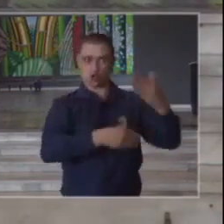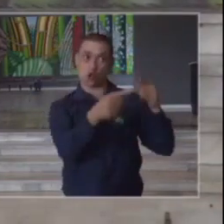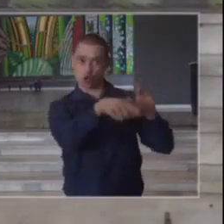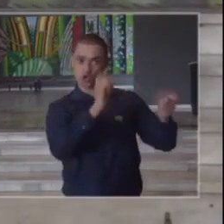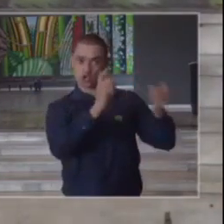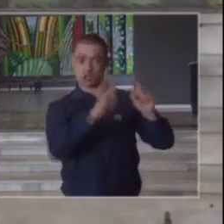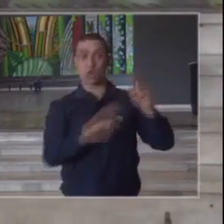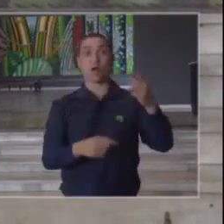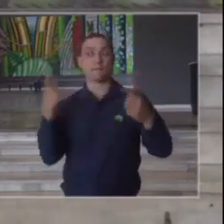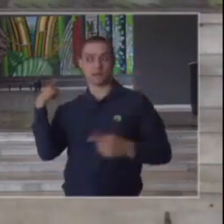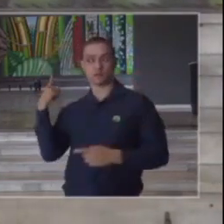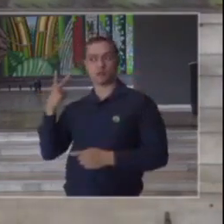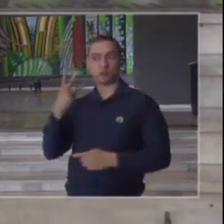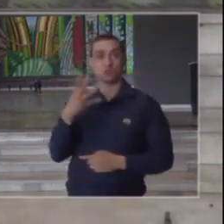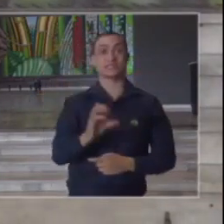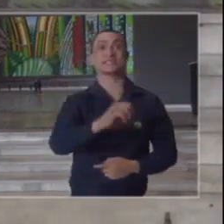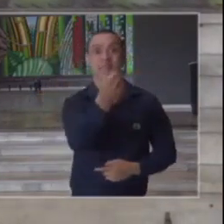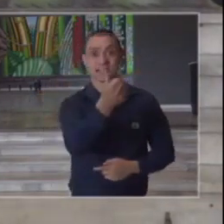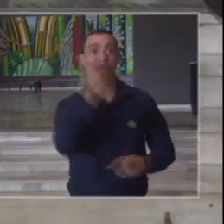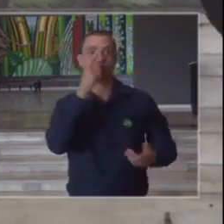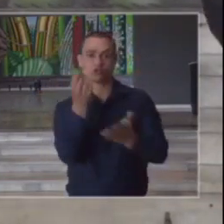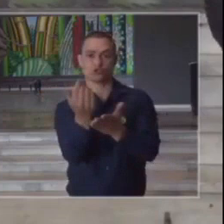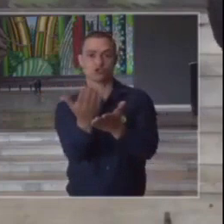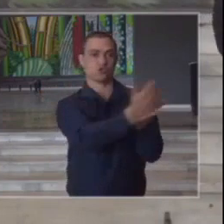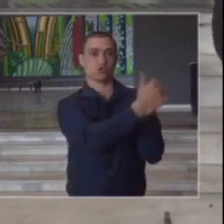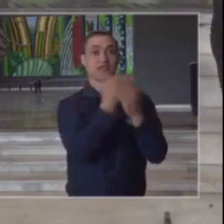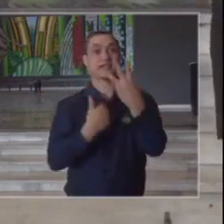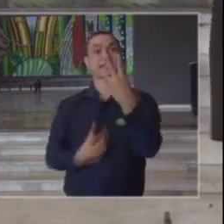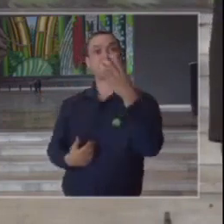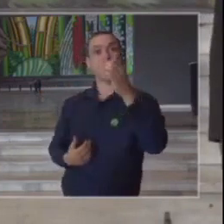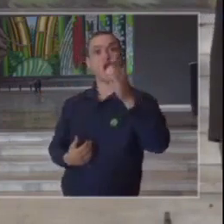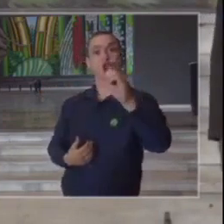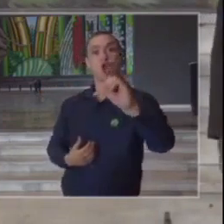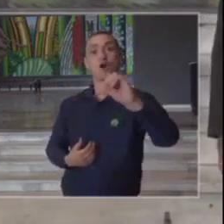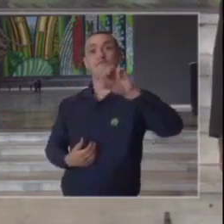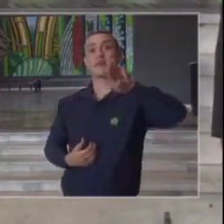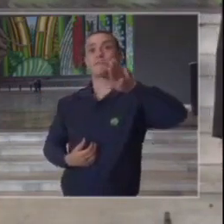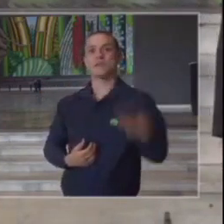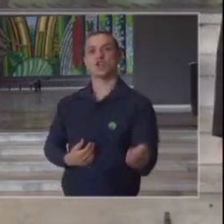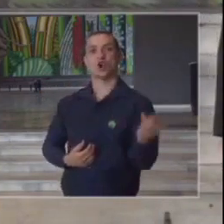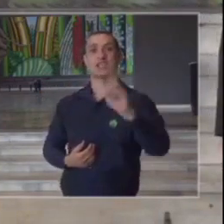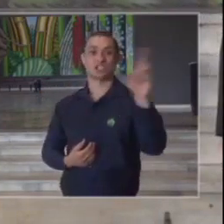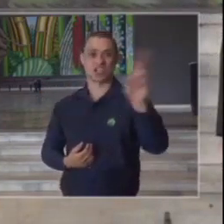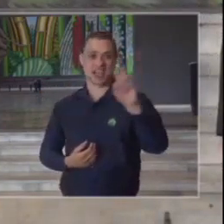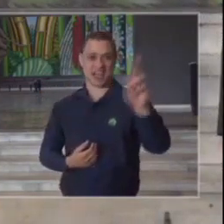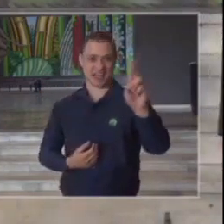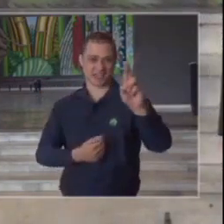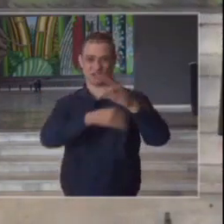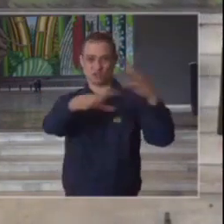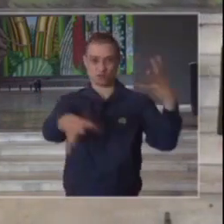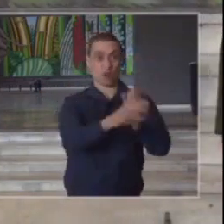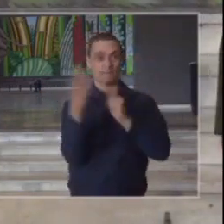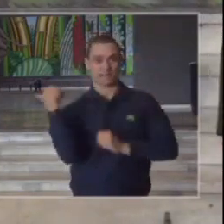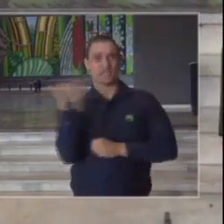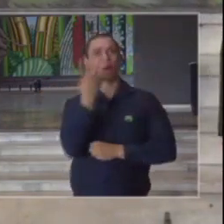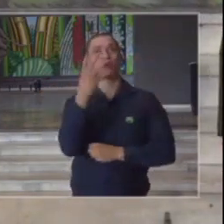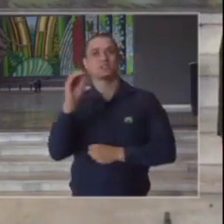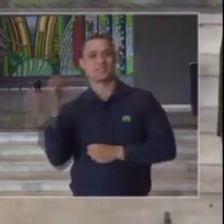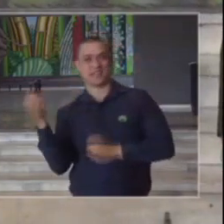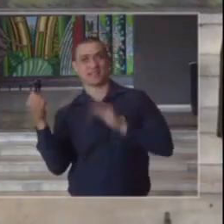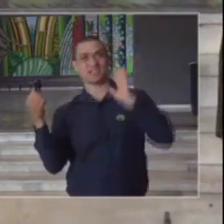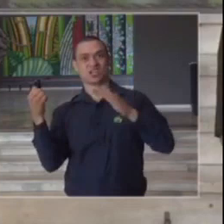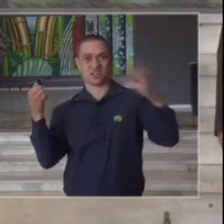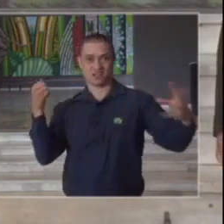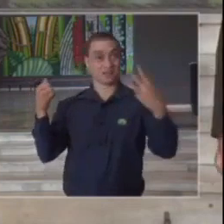foi a sexta reunião arrecadamos mais 39 milhões de reais somado aos 406 milhões